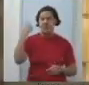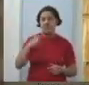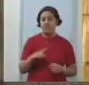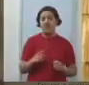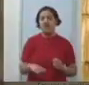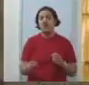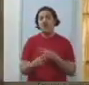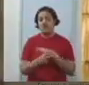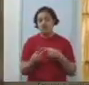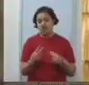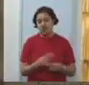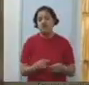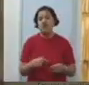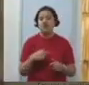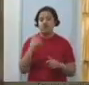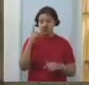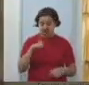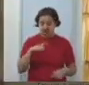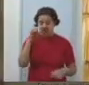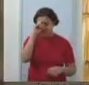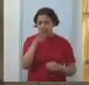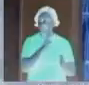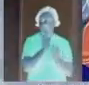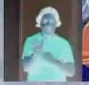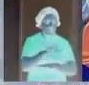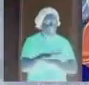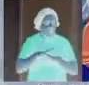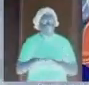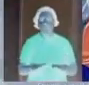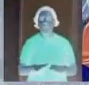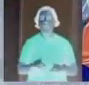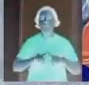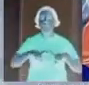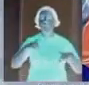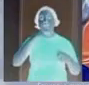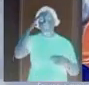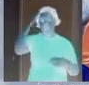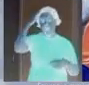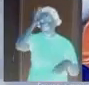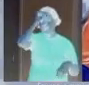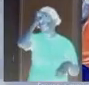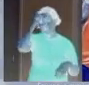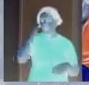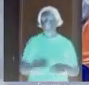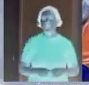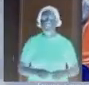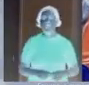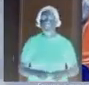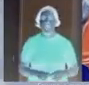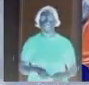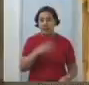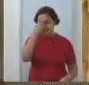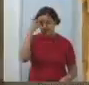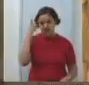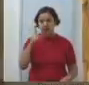Passa-se pelas dificuldades Mas cresce O ser humano que tem